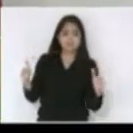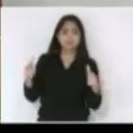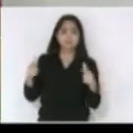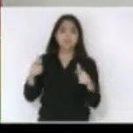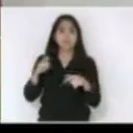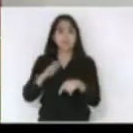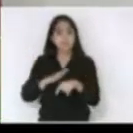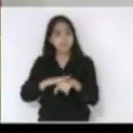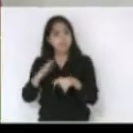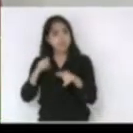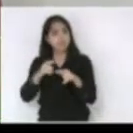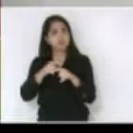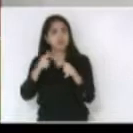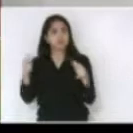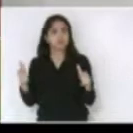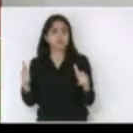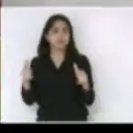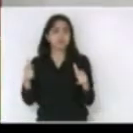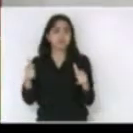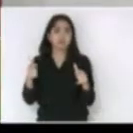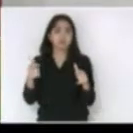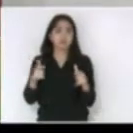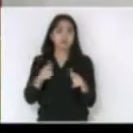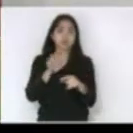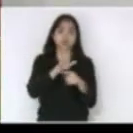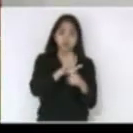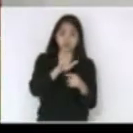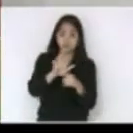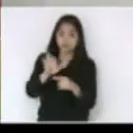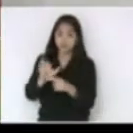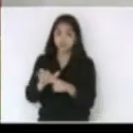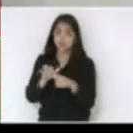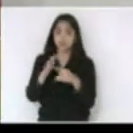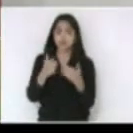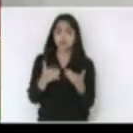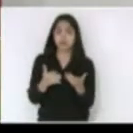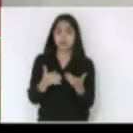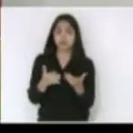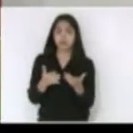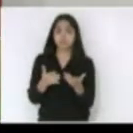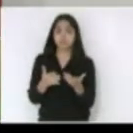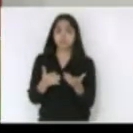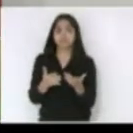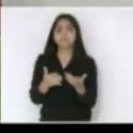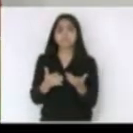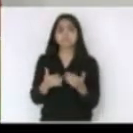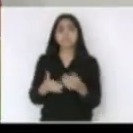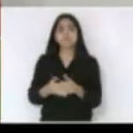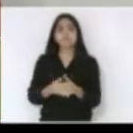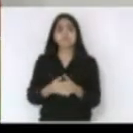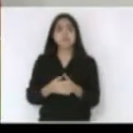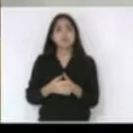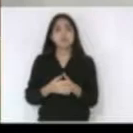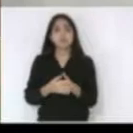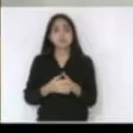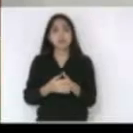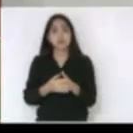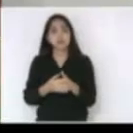e nós queremos construir e ajudar Santa Catarina a passar por essas